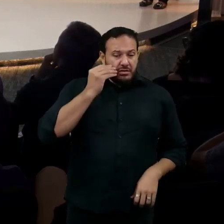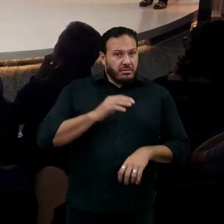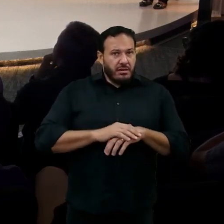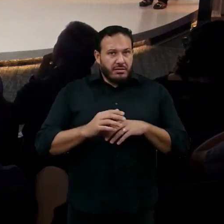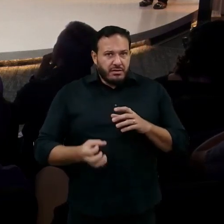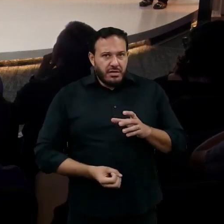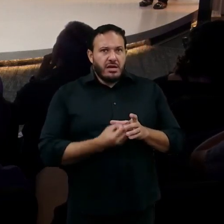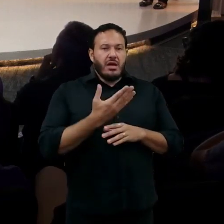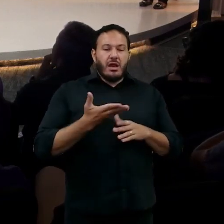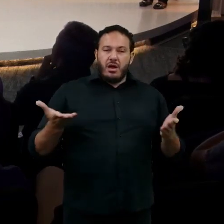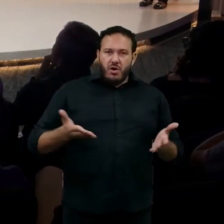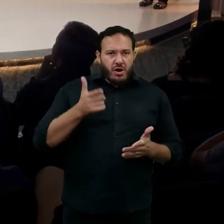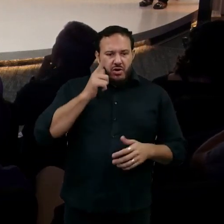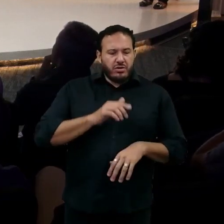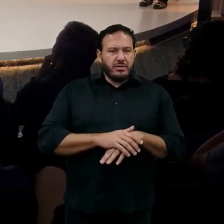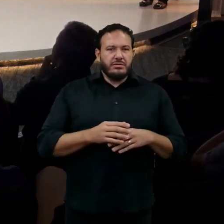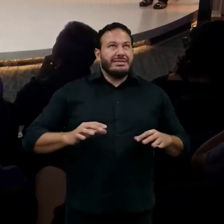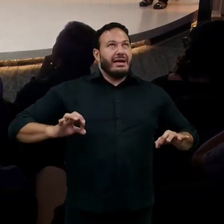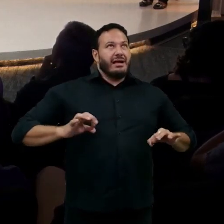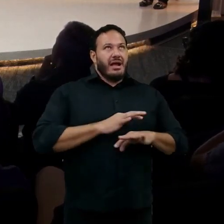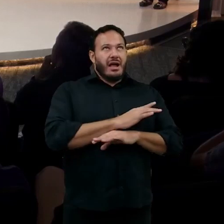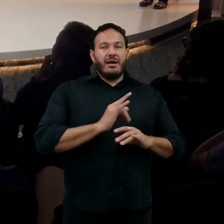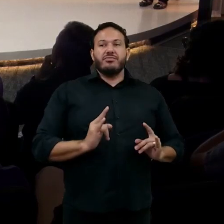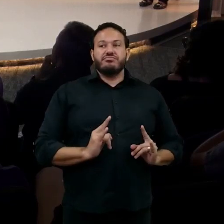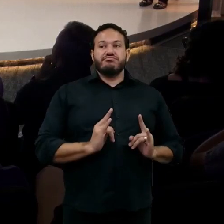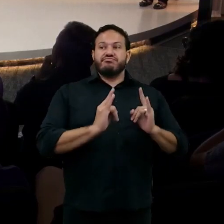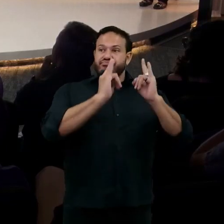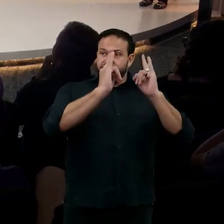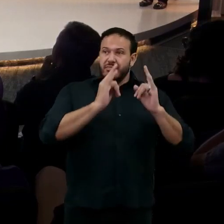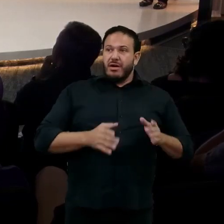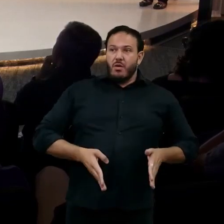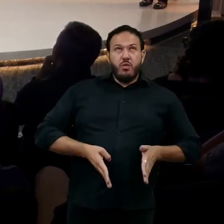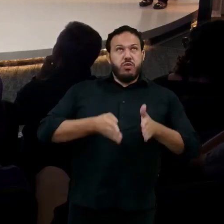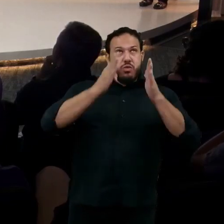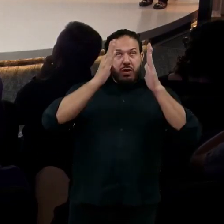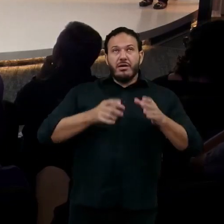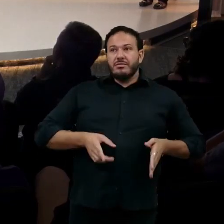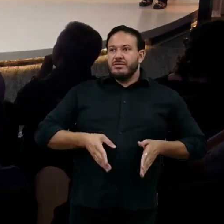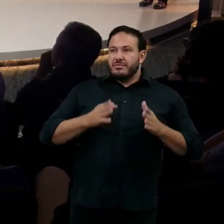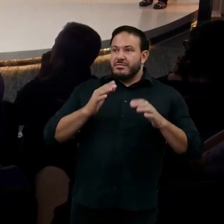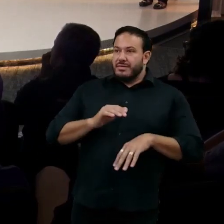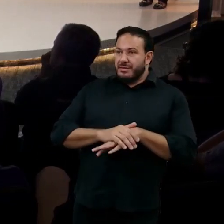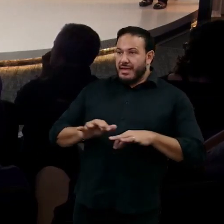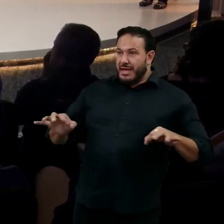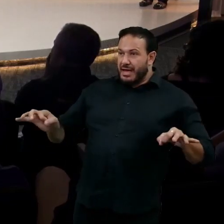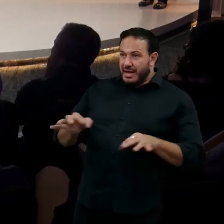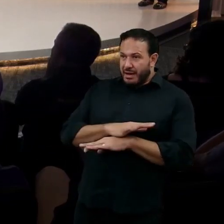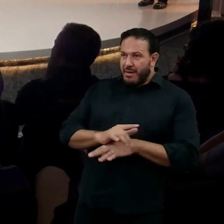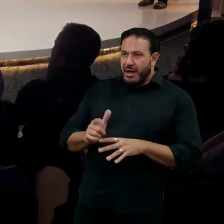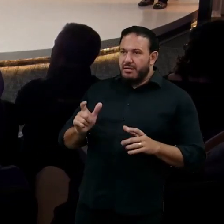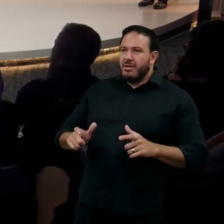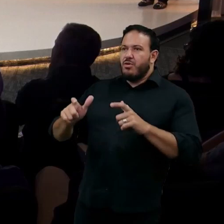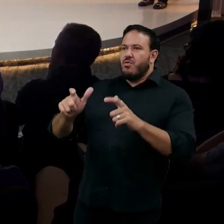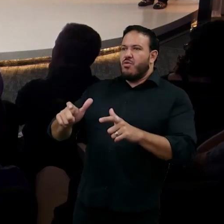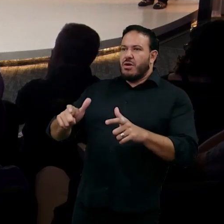eles entregam o arranha-céu. Eles precisam customizar o arranha-céu para um local específico. Então